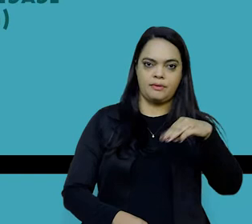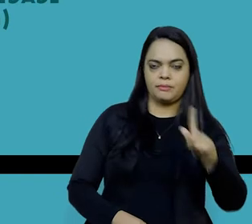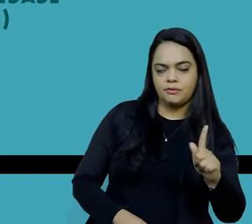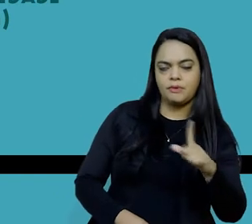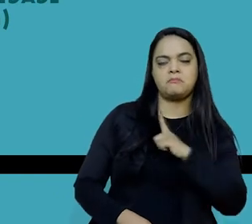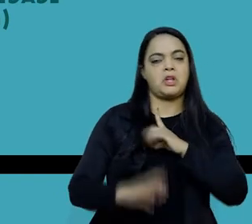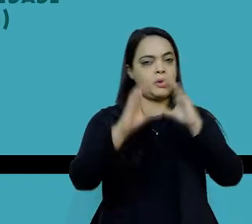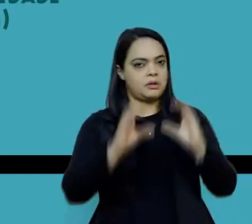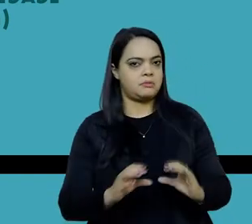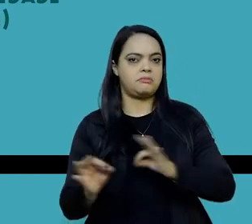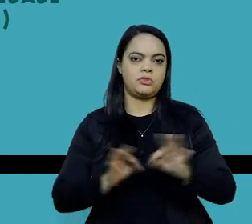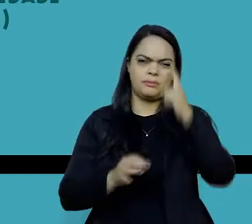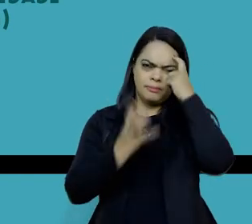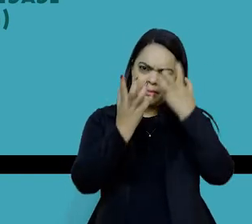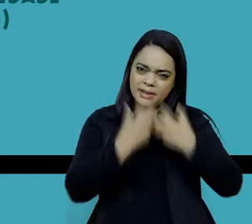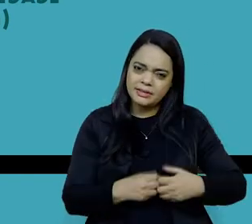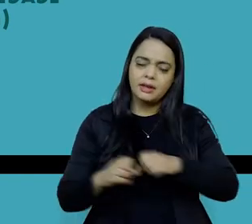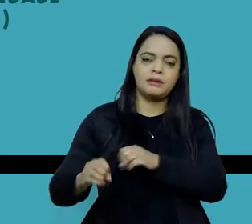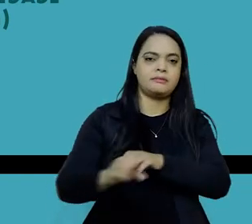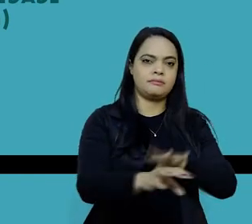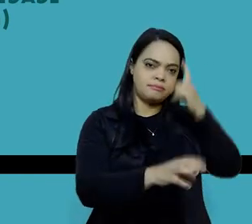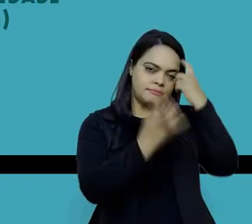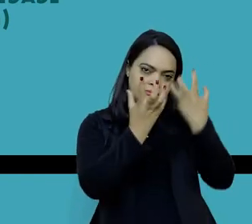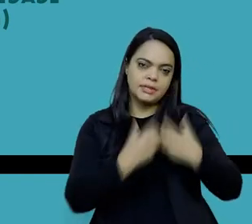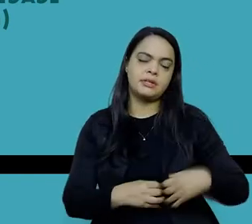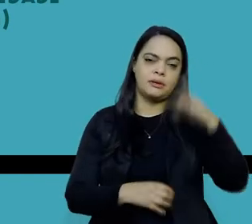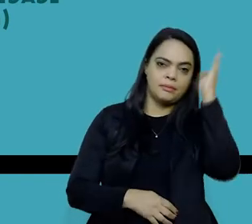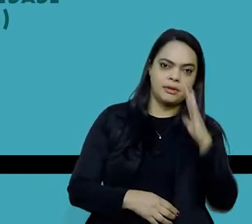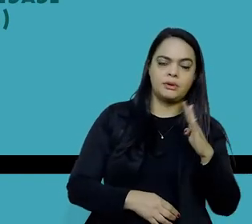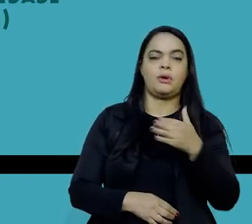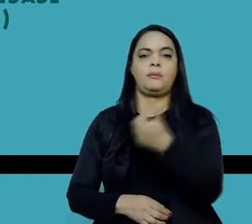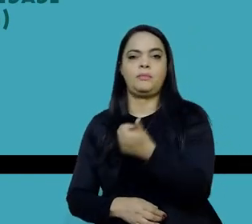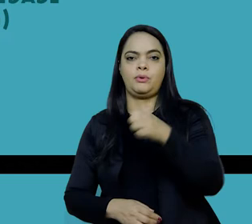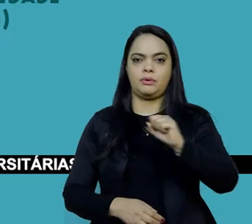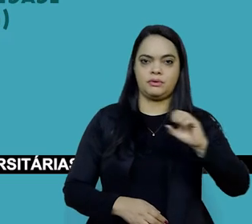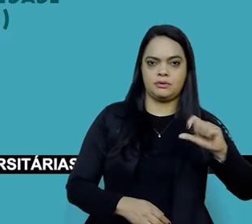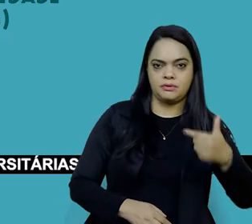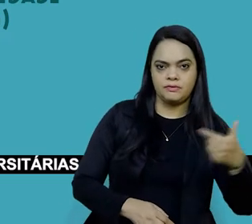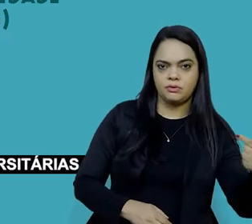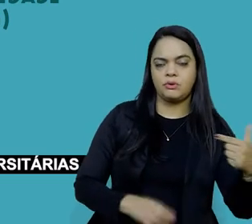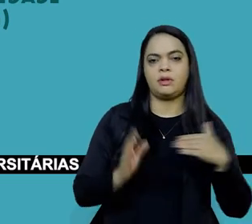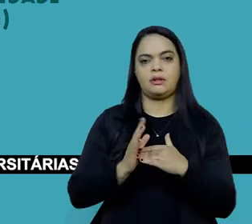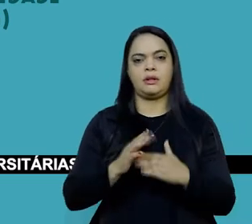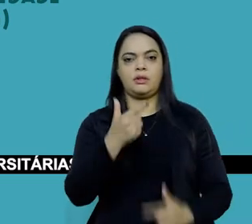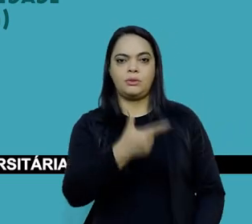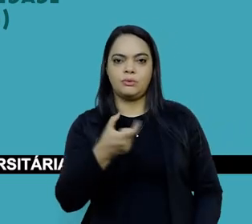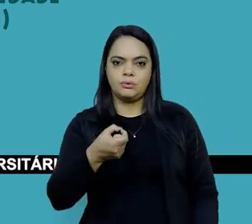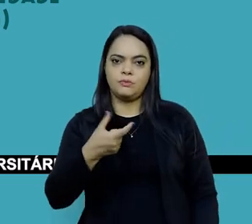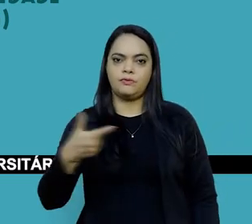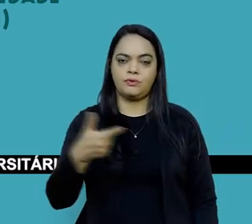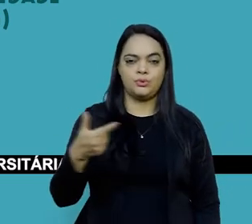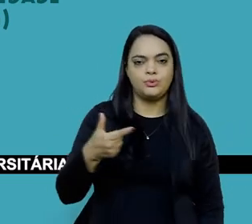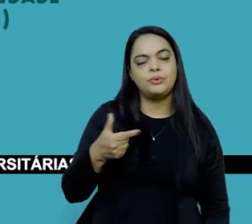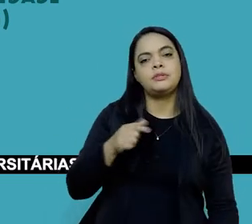Educação, Pensar o Brasil, 1822-2022. Iniciativa desenvolvida em rede